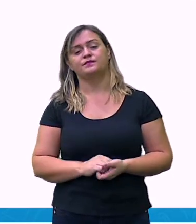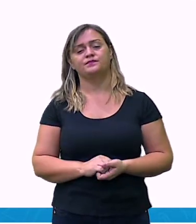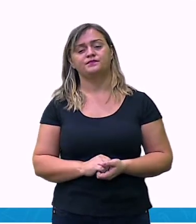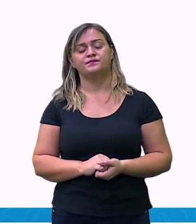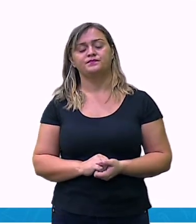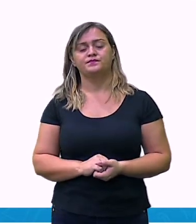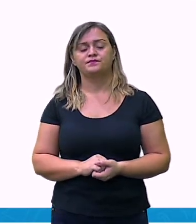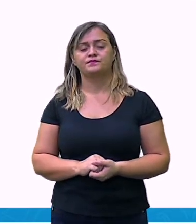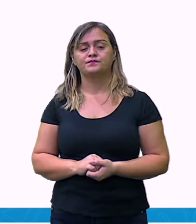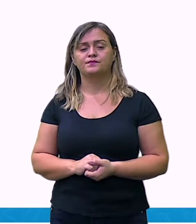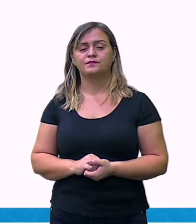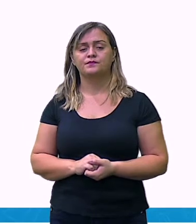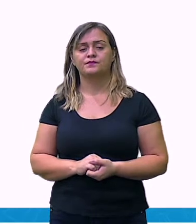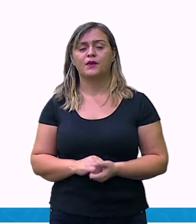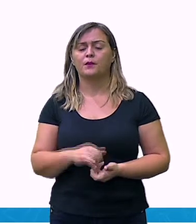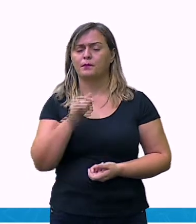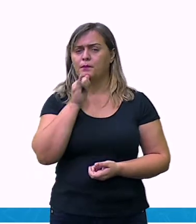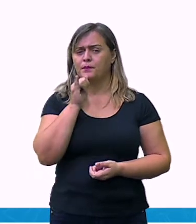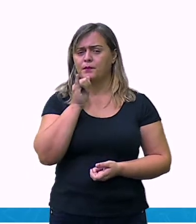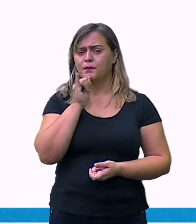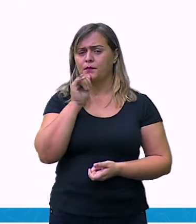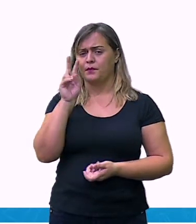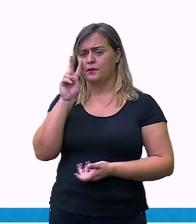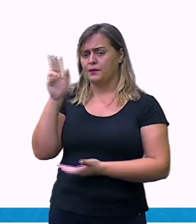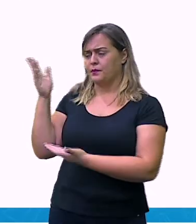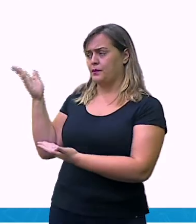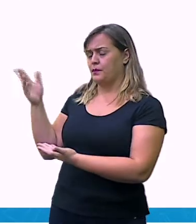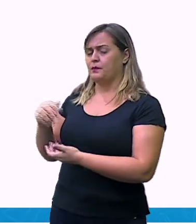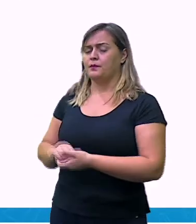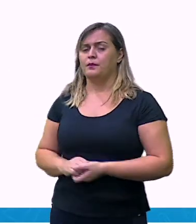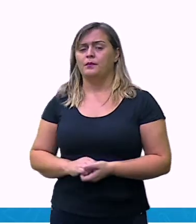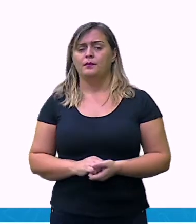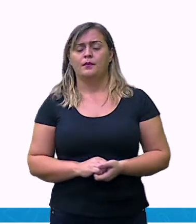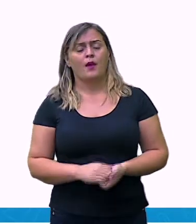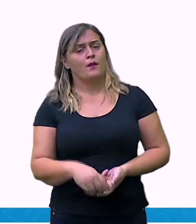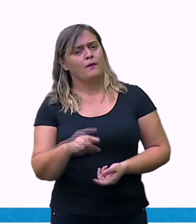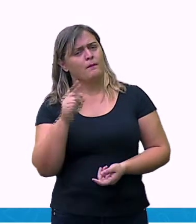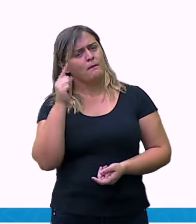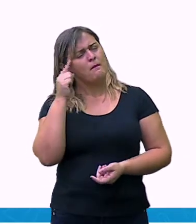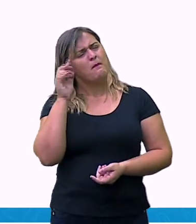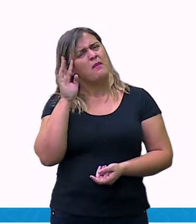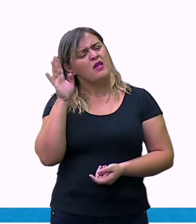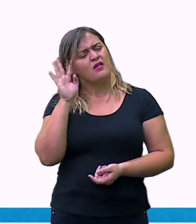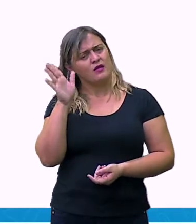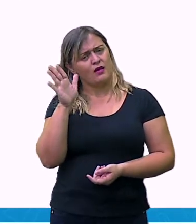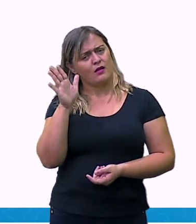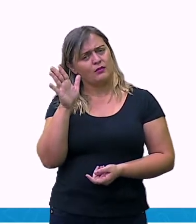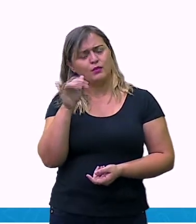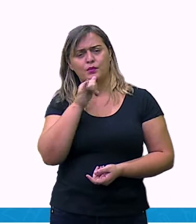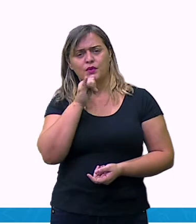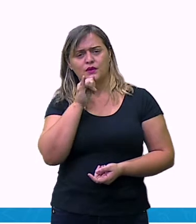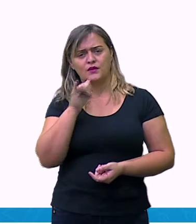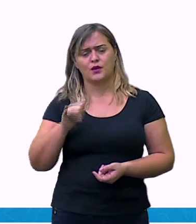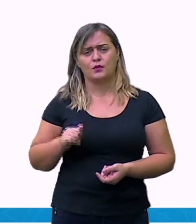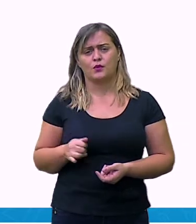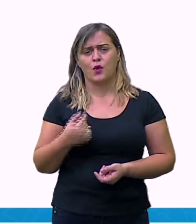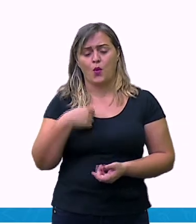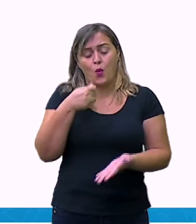Então, vamos lá. Imaginemos aqui que esse produto que eu vou comprar, no preço normal dele, em reais,